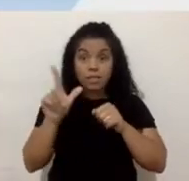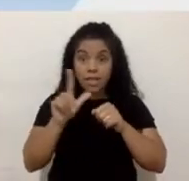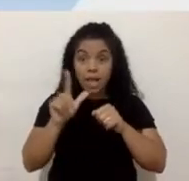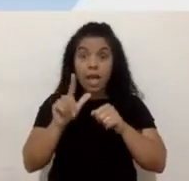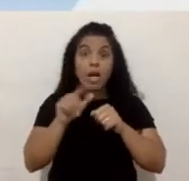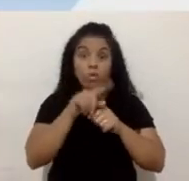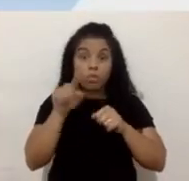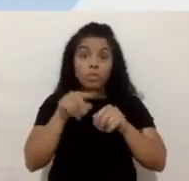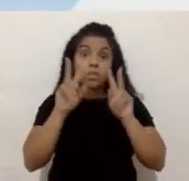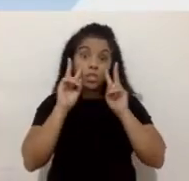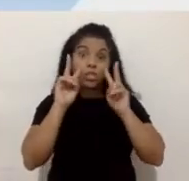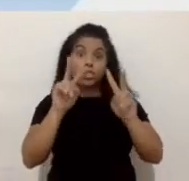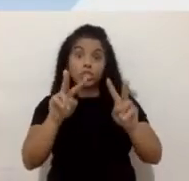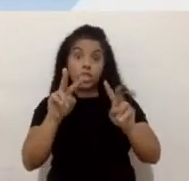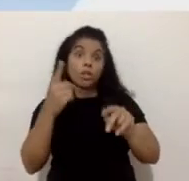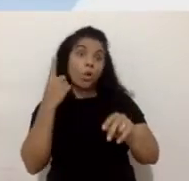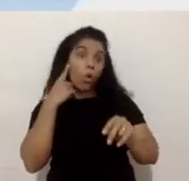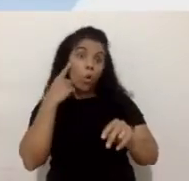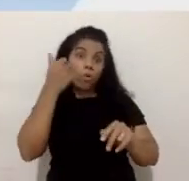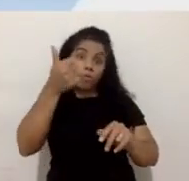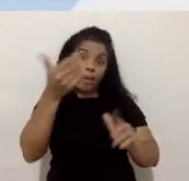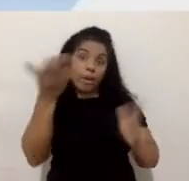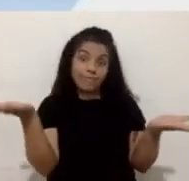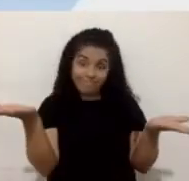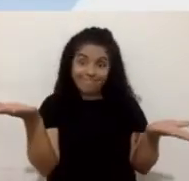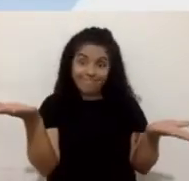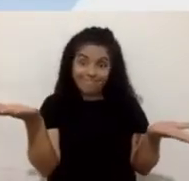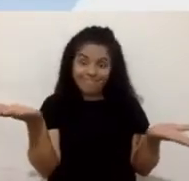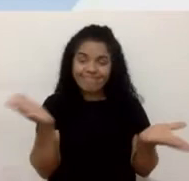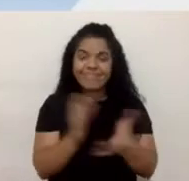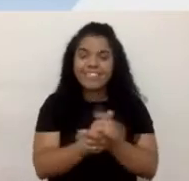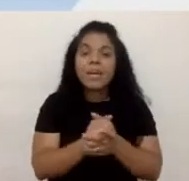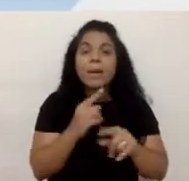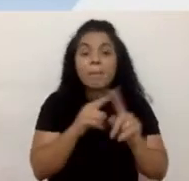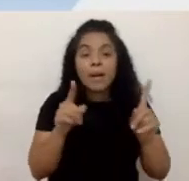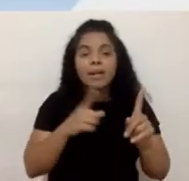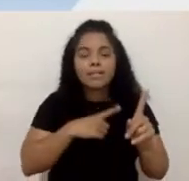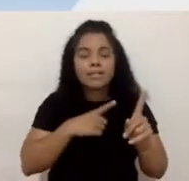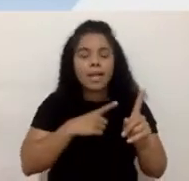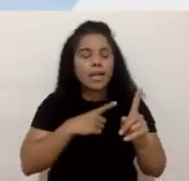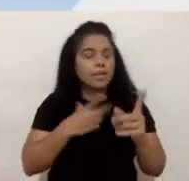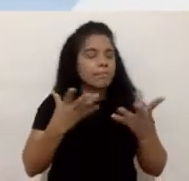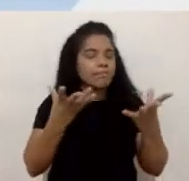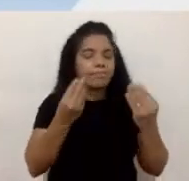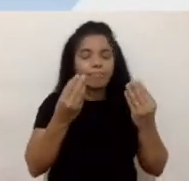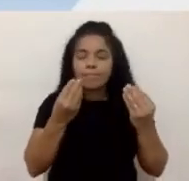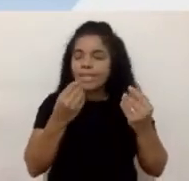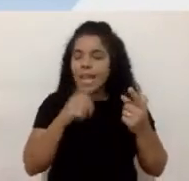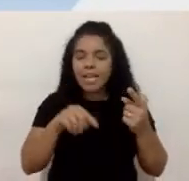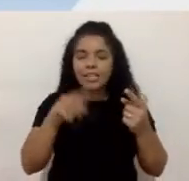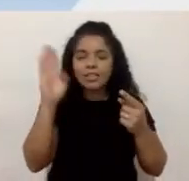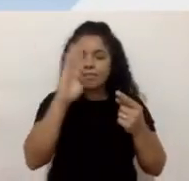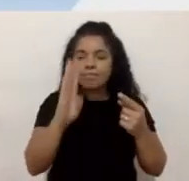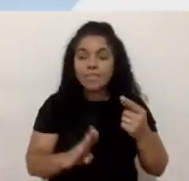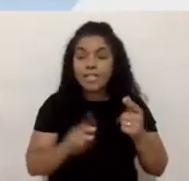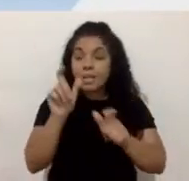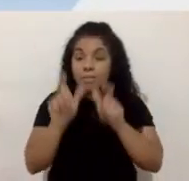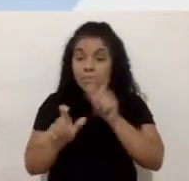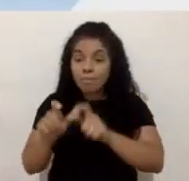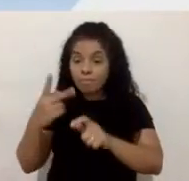e ouvem muito bem. No entanto, a gente sabe que tem milhares de brasileiros que não fazem isso com total